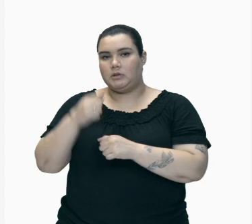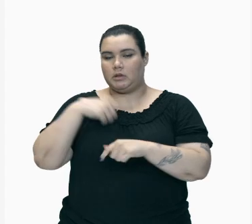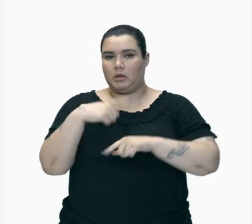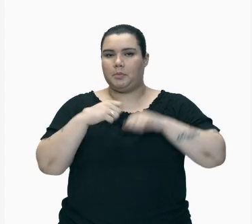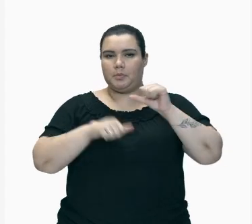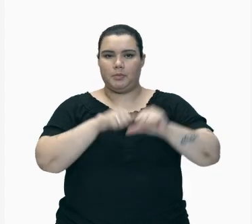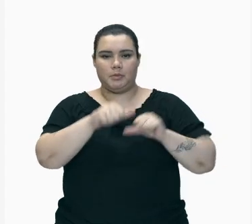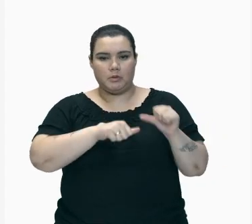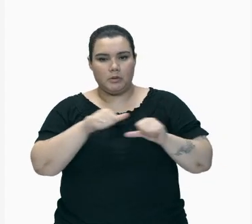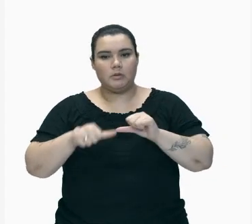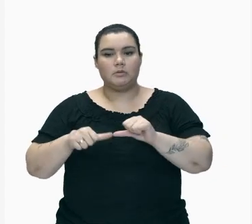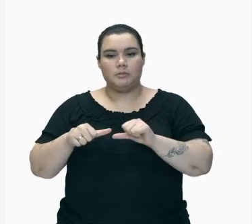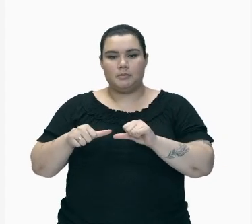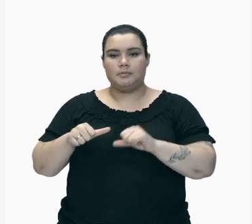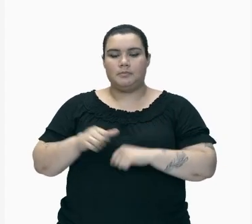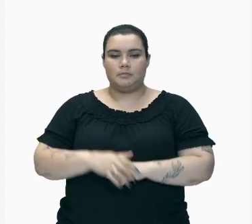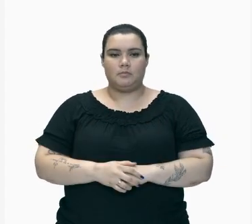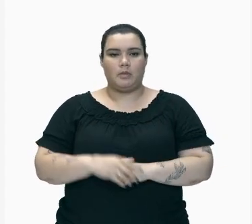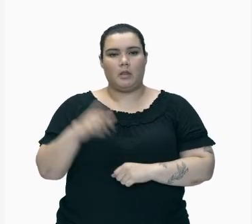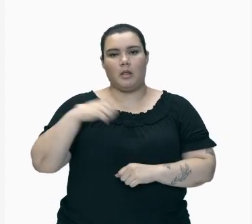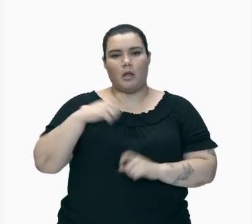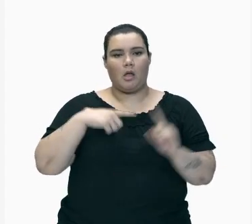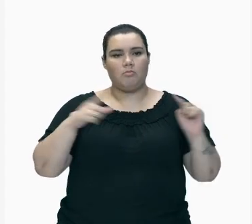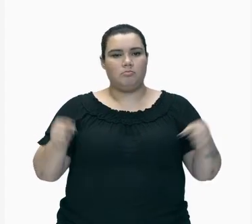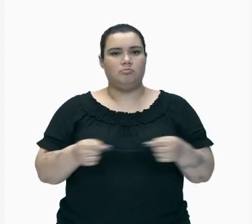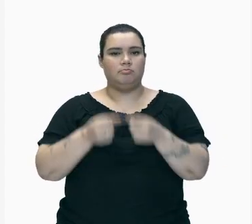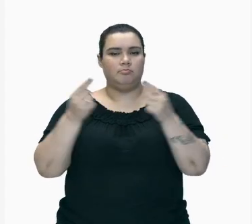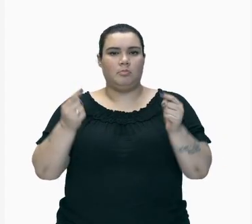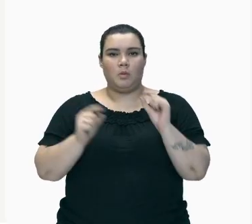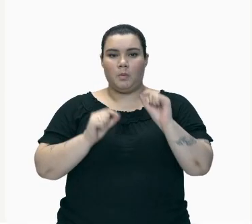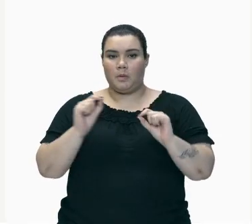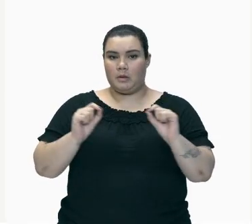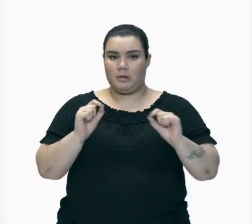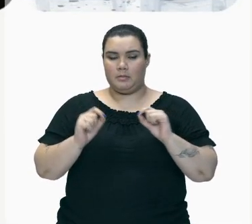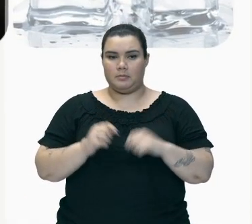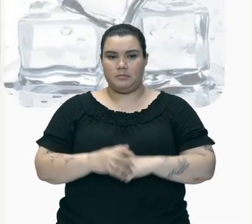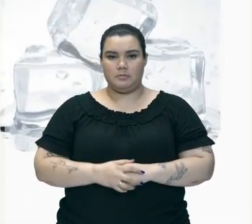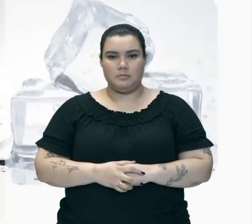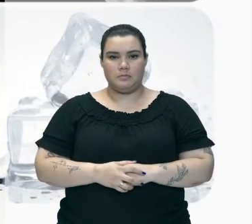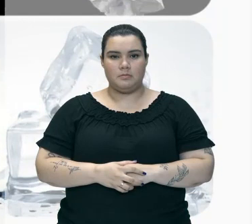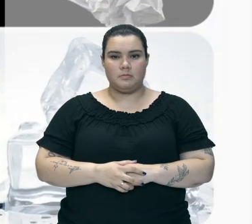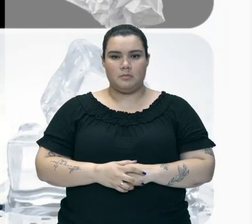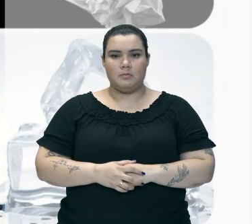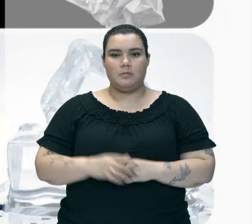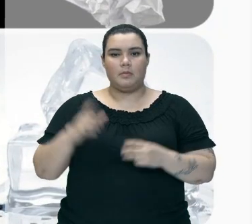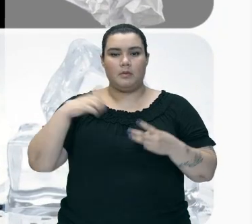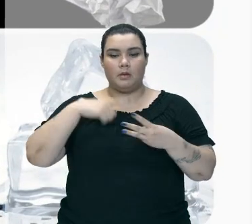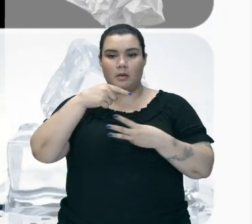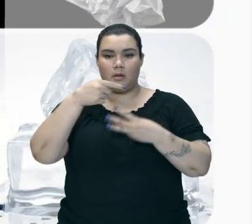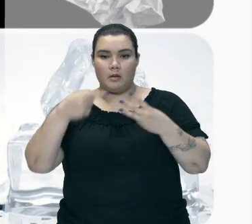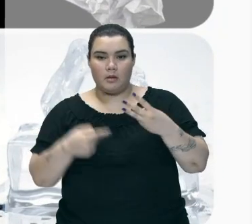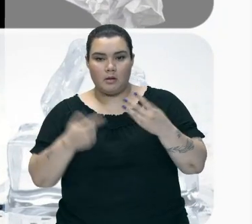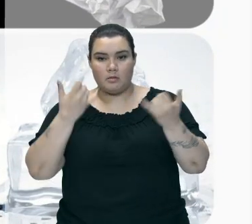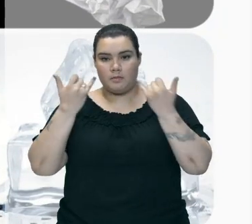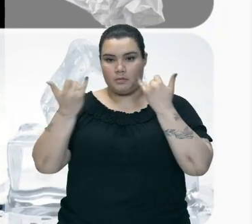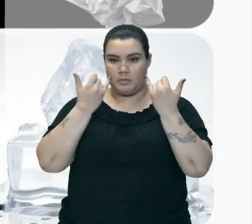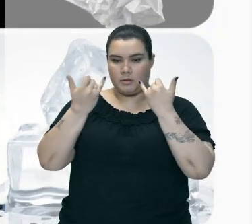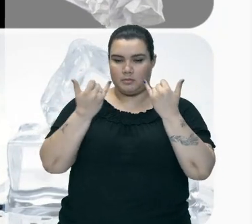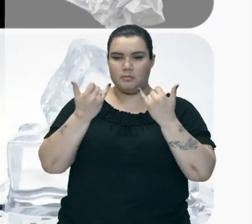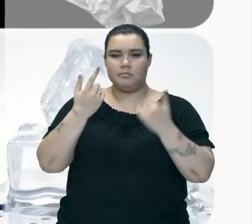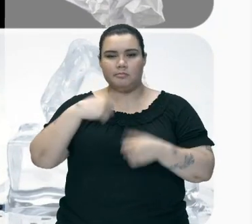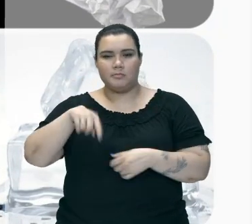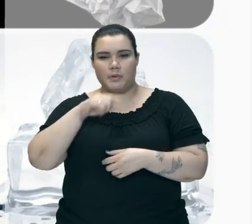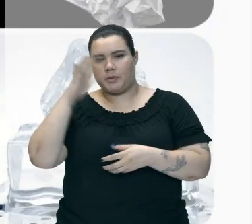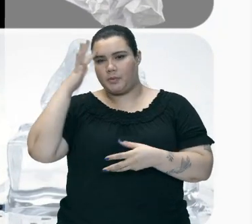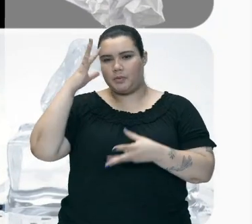estado físico Elas vão compreender As três informações Então vamos subir Aqui só um pouquinho Para vocês entenderem